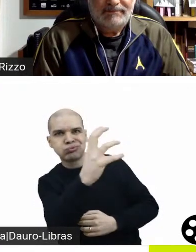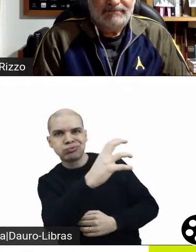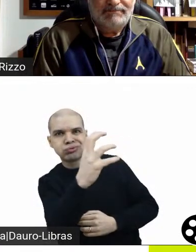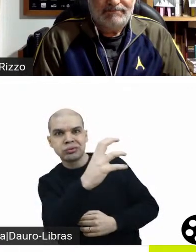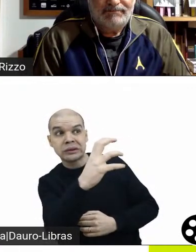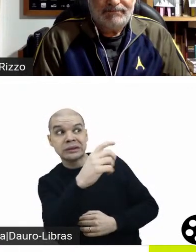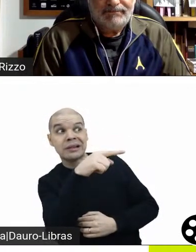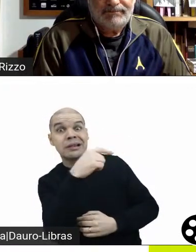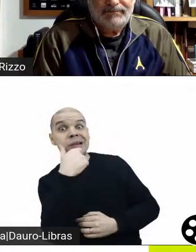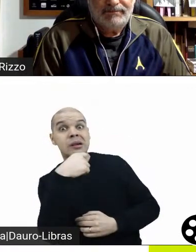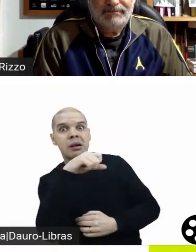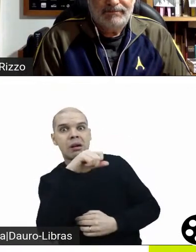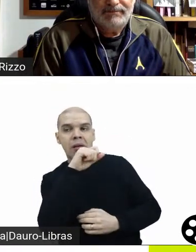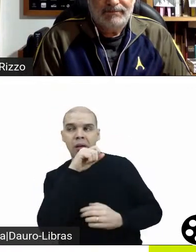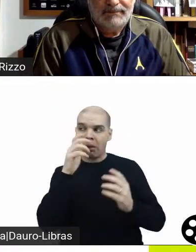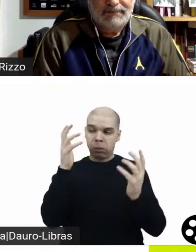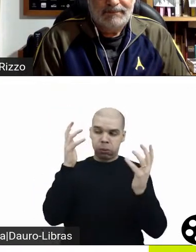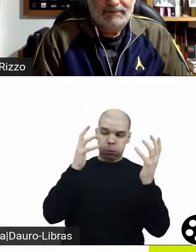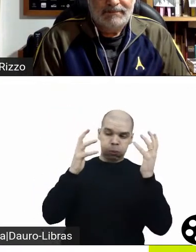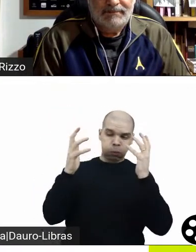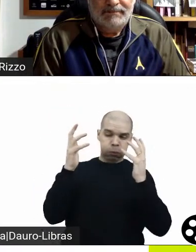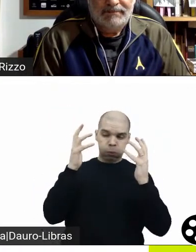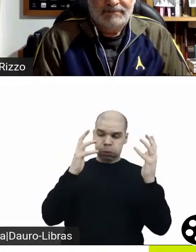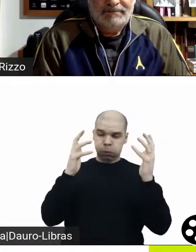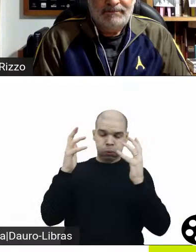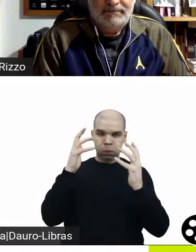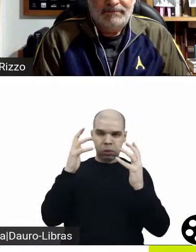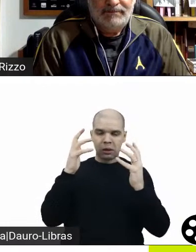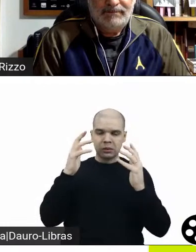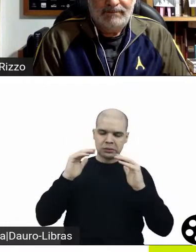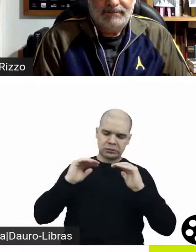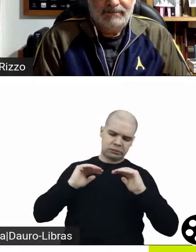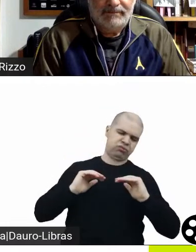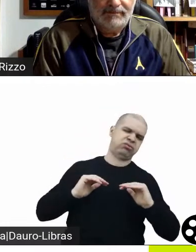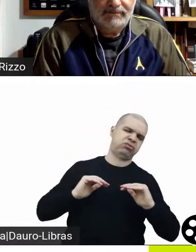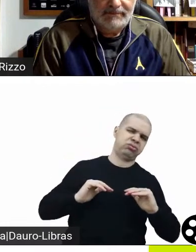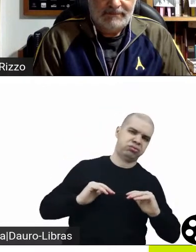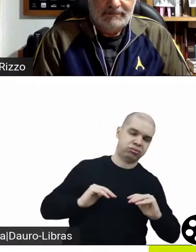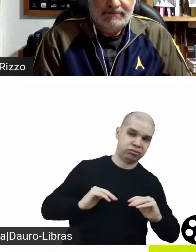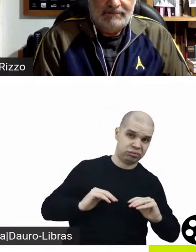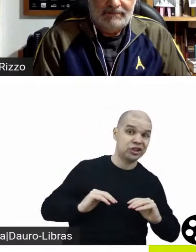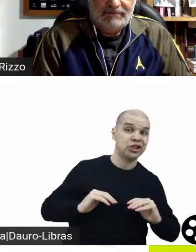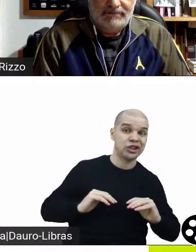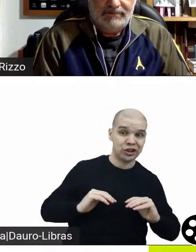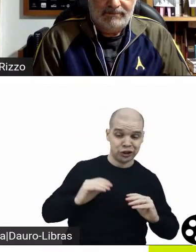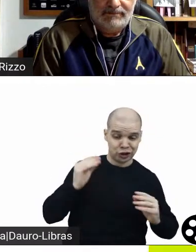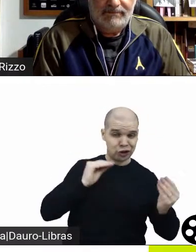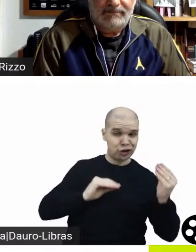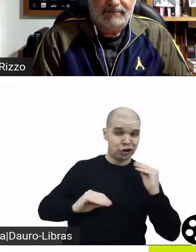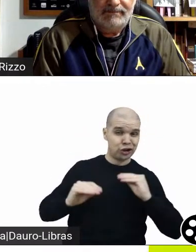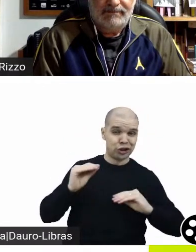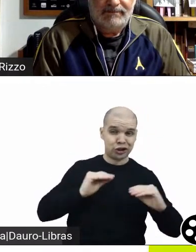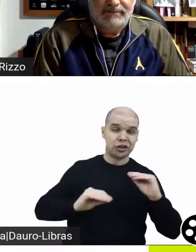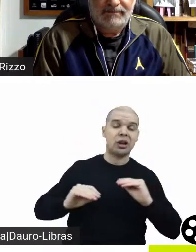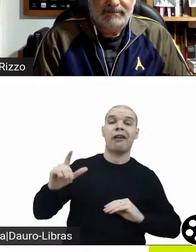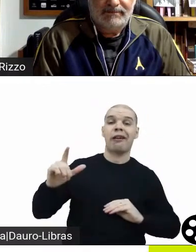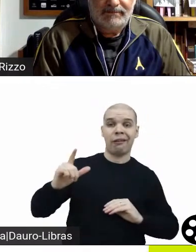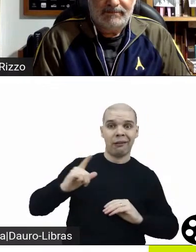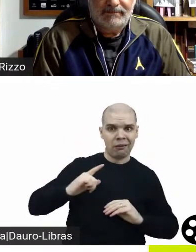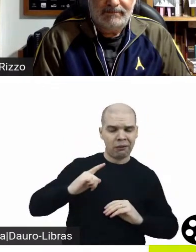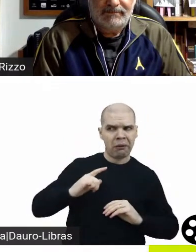matrimônio uma forma de manifestar sua feminilidade que é reprimida, porque ela não se adequa a esses padrões que